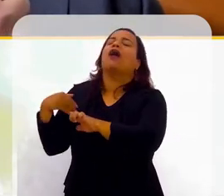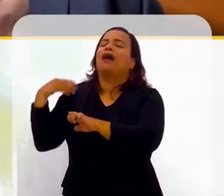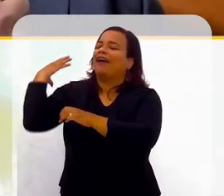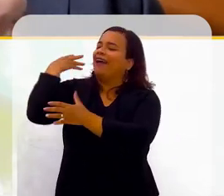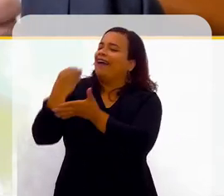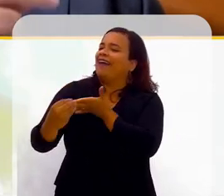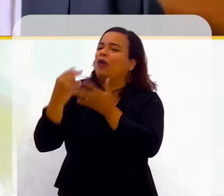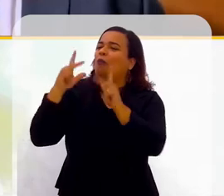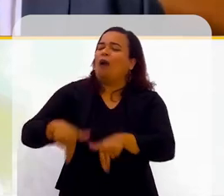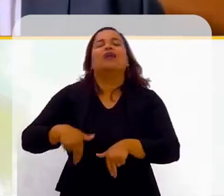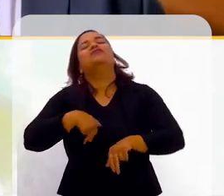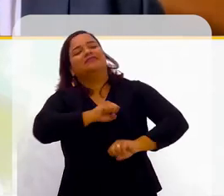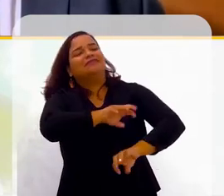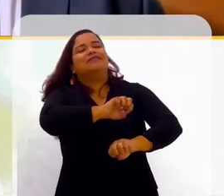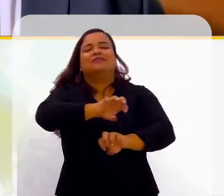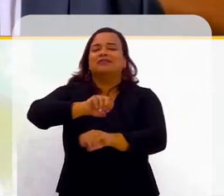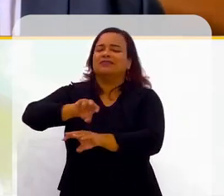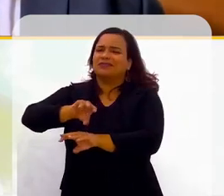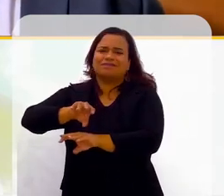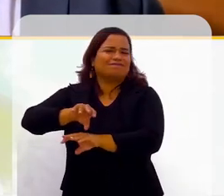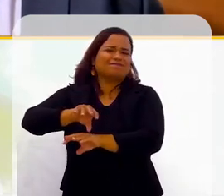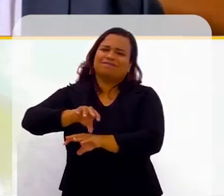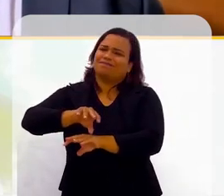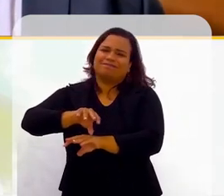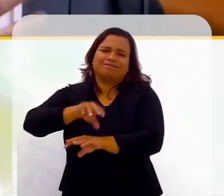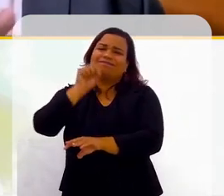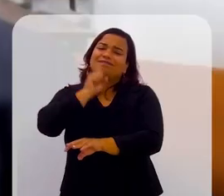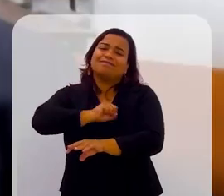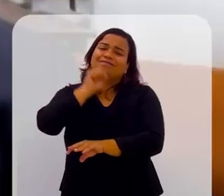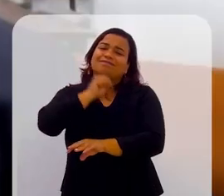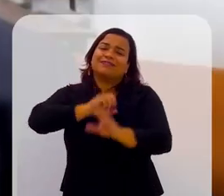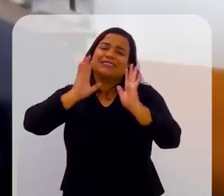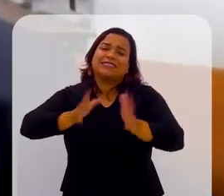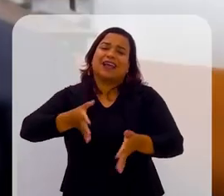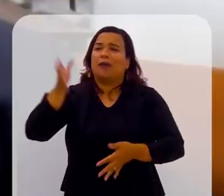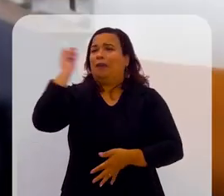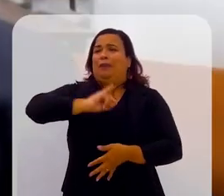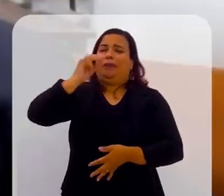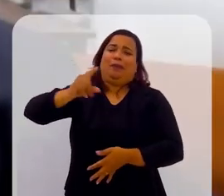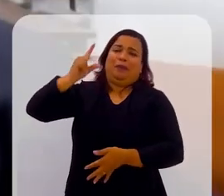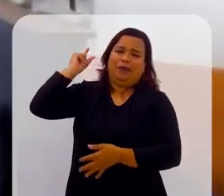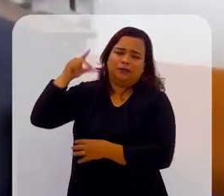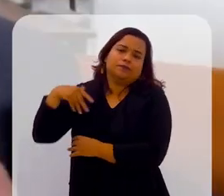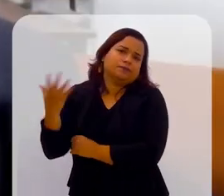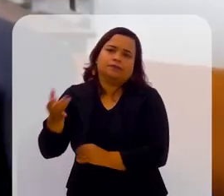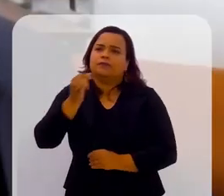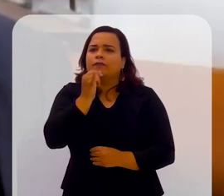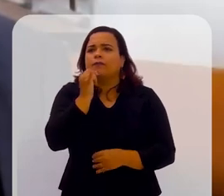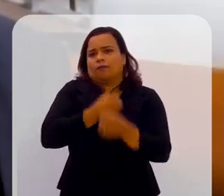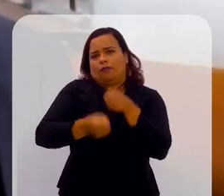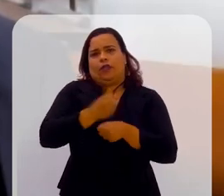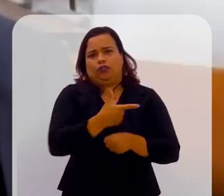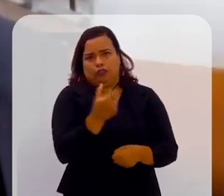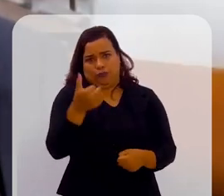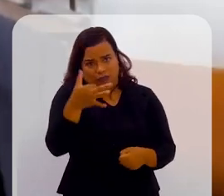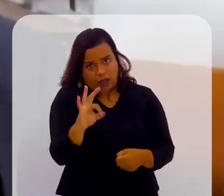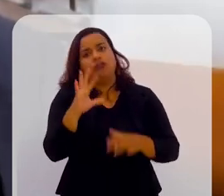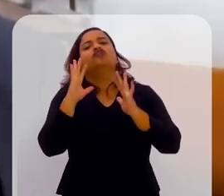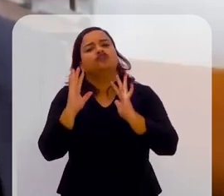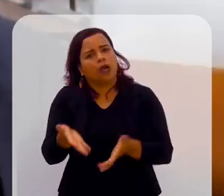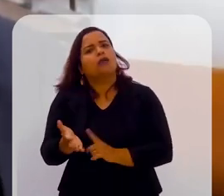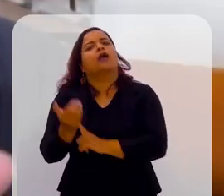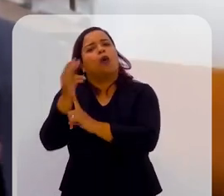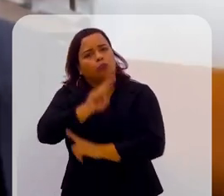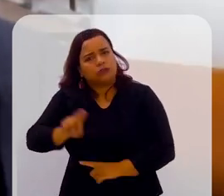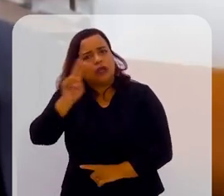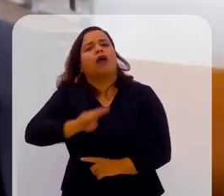dela em 10, 15, 20 anos fazia. Então, por exemplo, em 2010, a gente já usava soluções tecnológicas, não existia